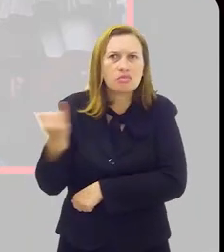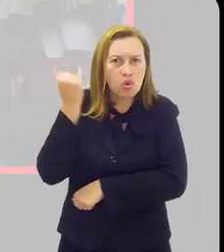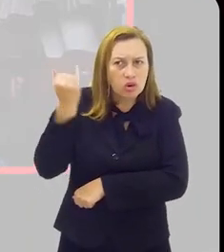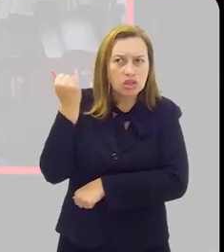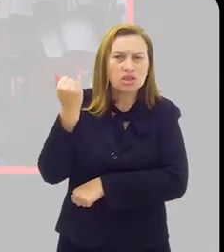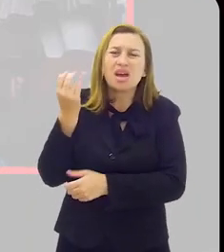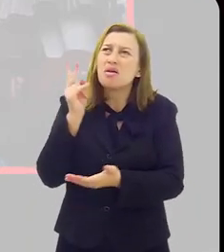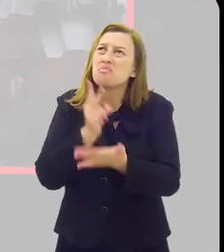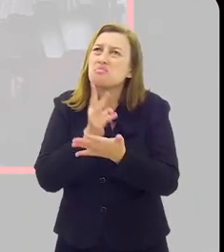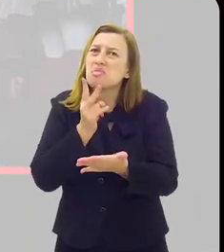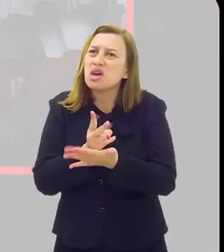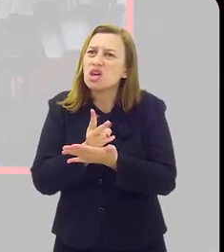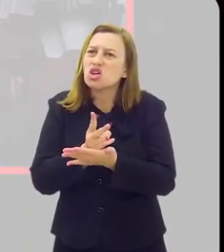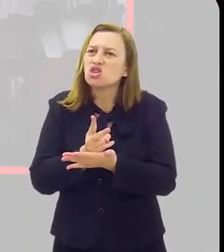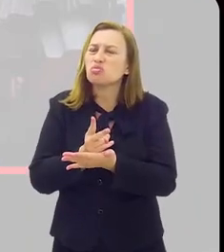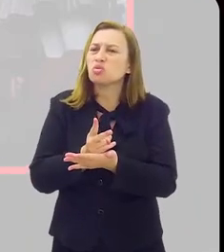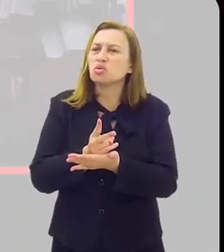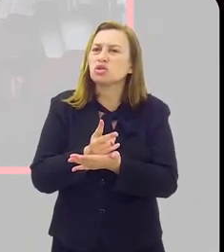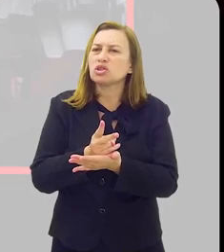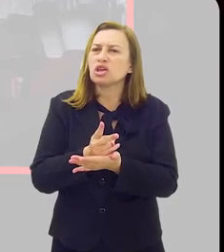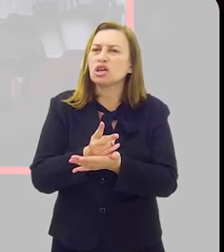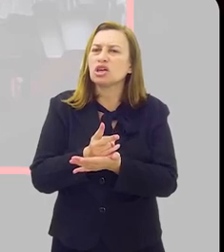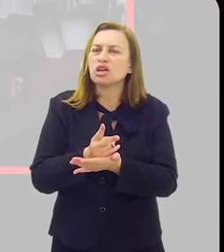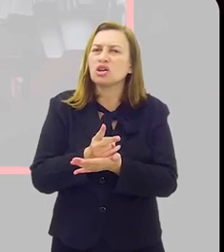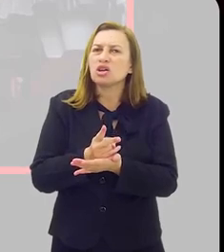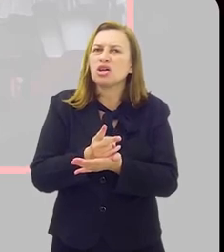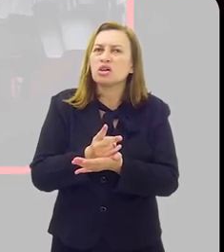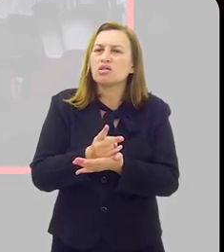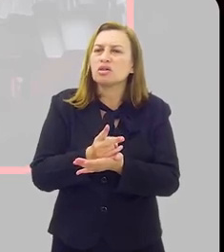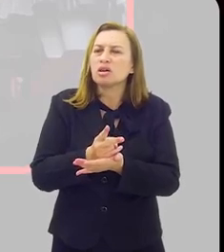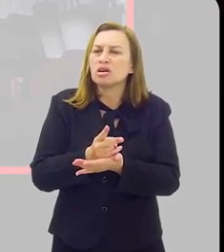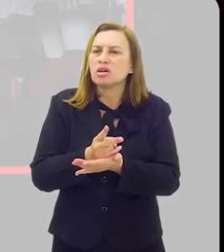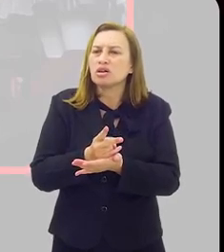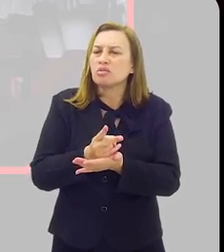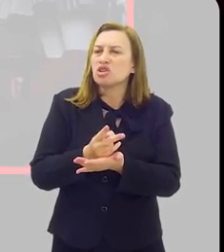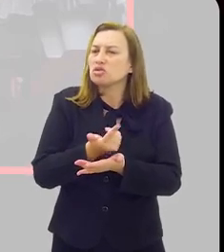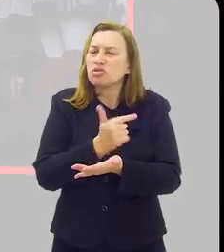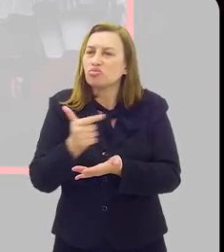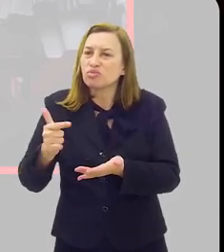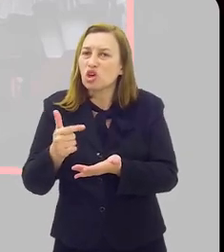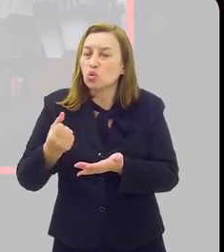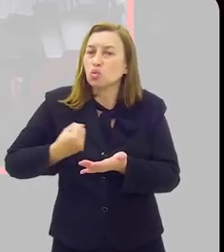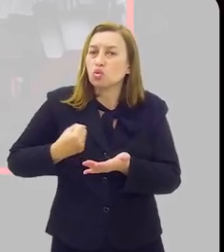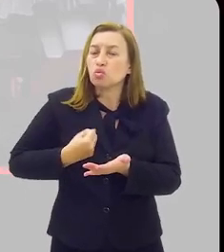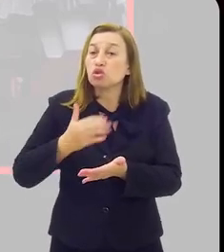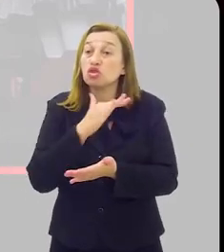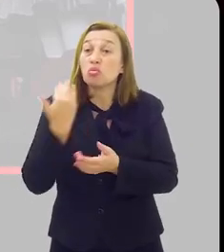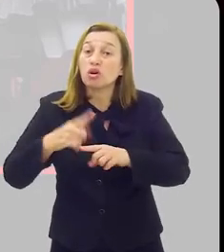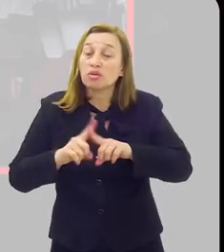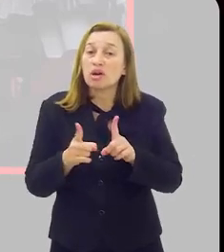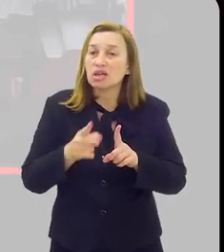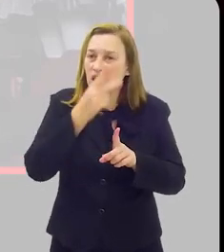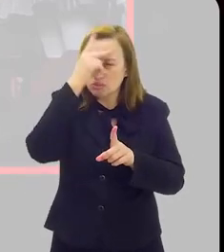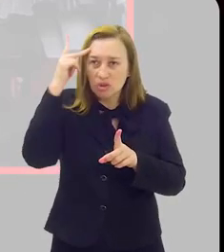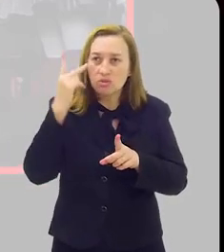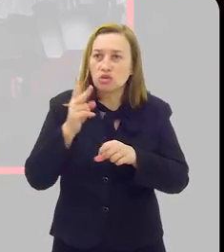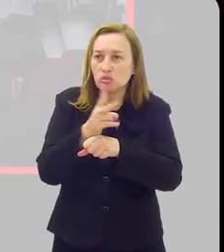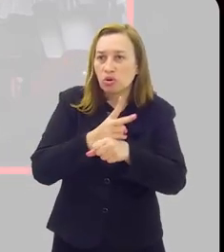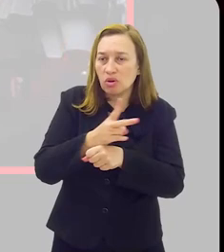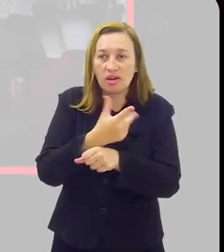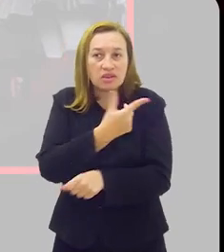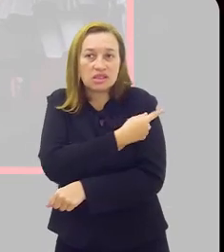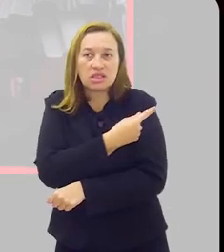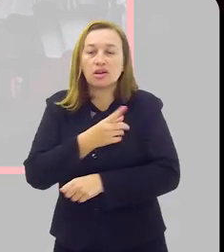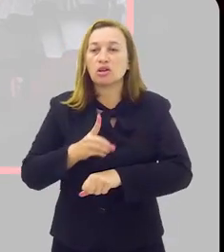não esteja tendo um grande aumento do caso de óbito, que as pessoas devem procurar as imunizações.